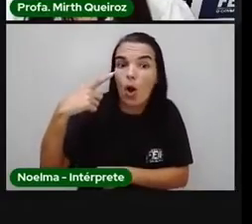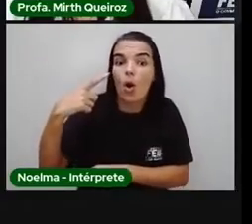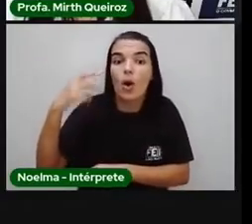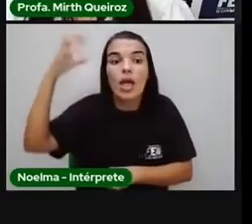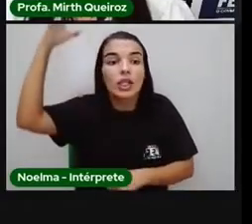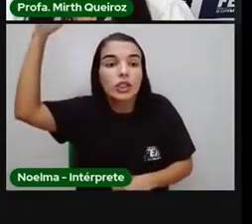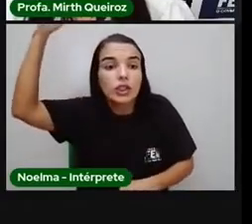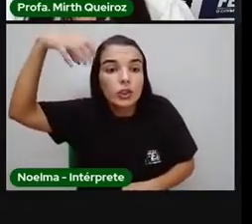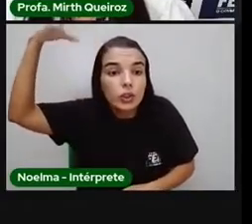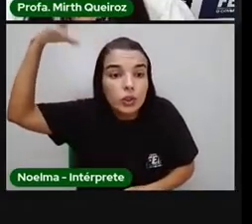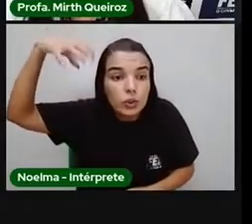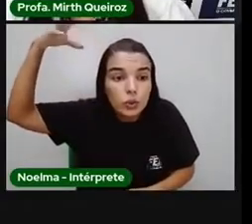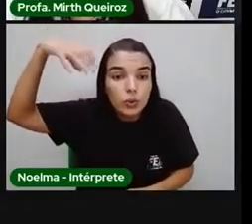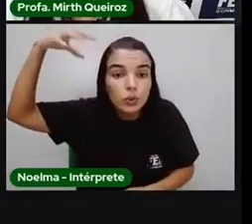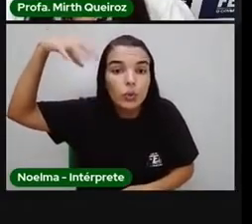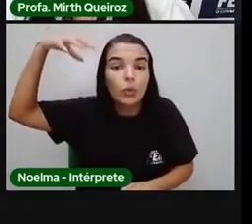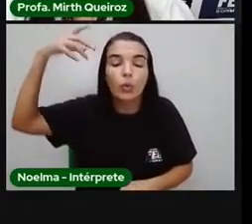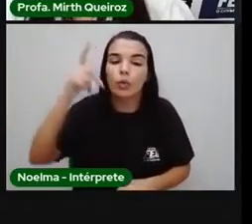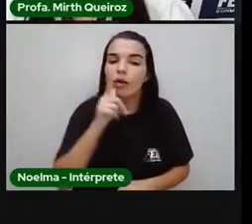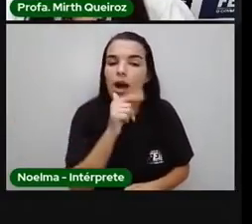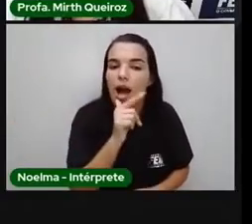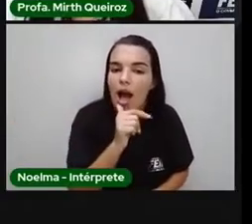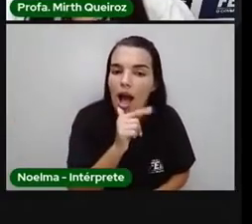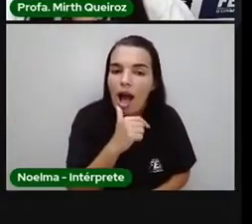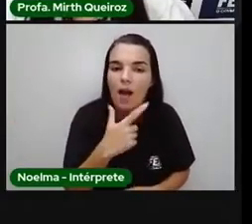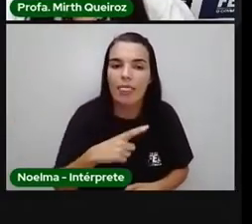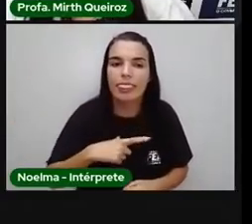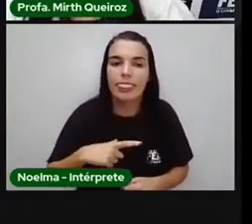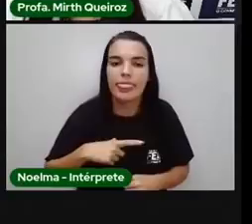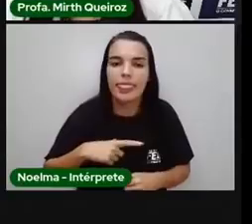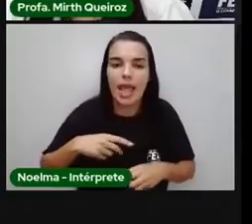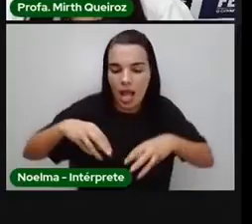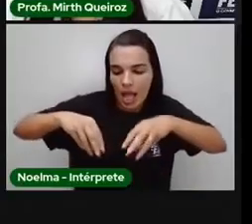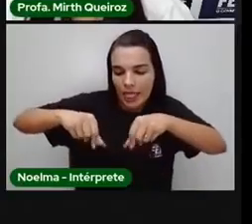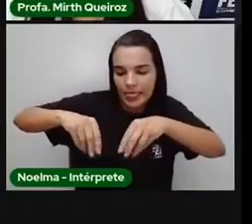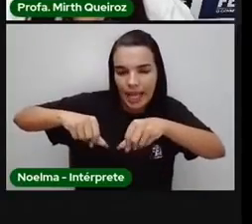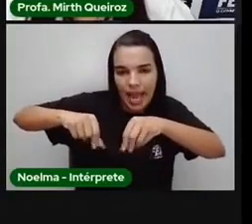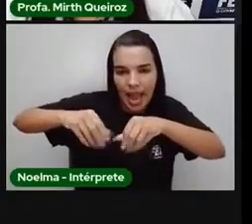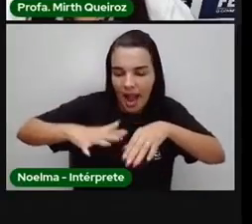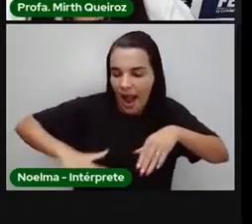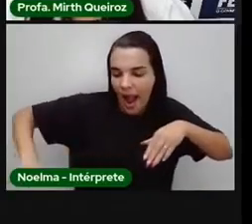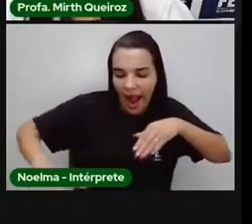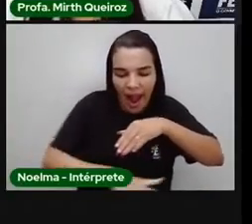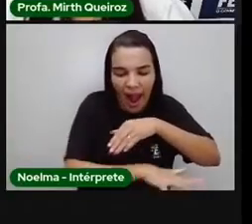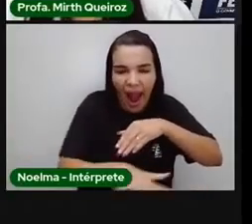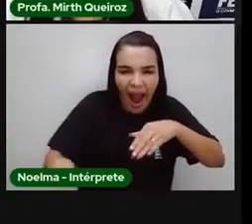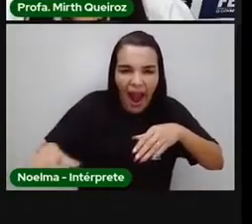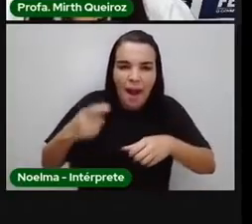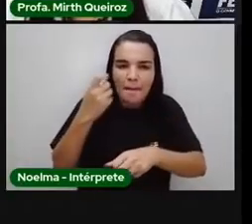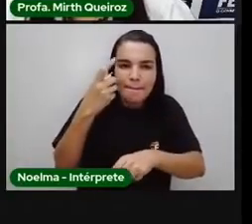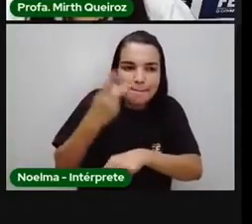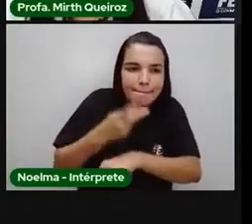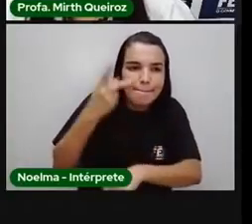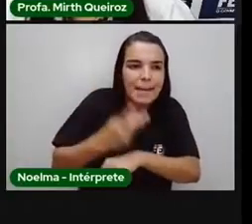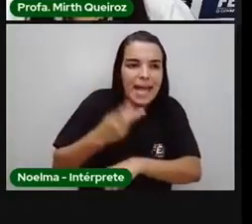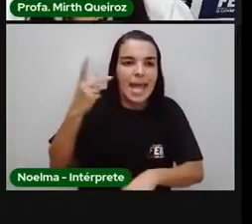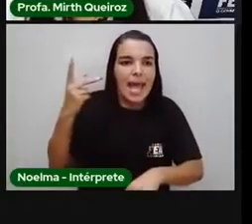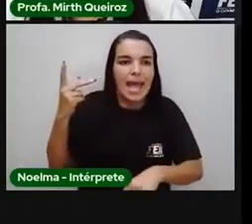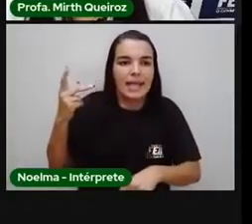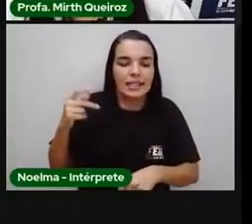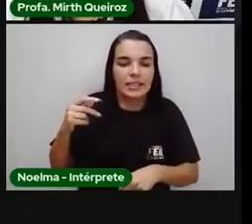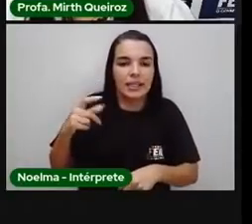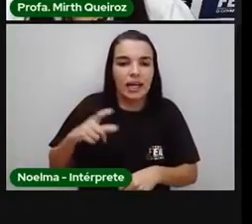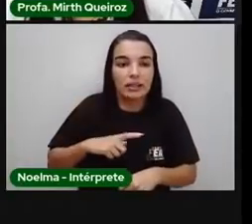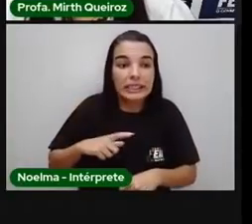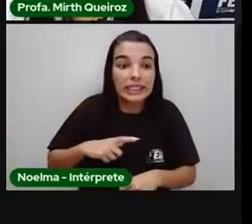onde ela tem água, né? Tem a rocha, o solo ali, a terra, a pedra. A gente tem já